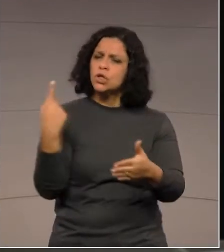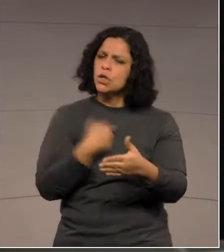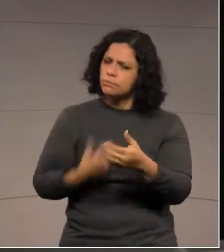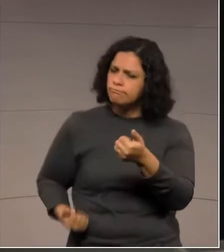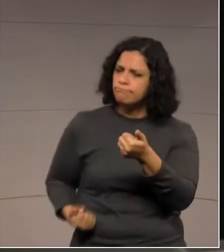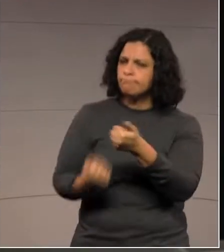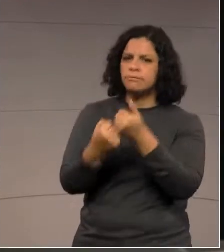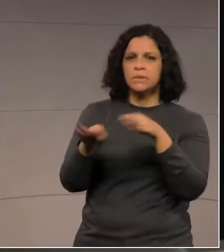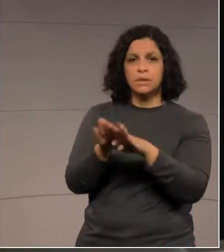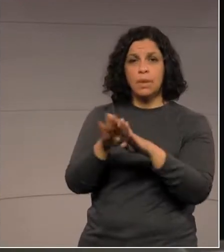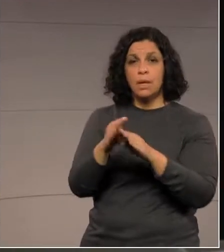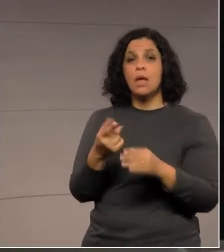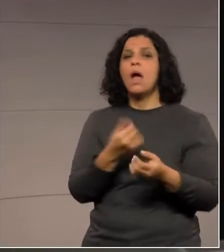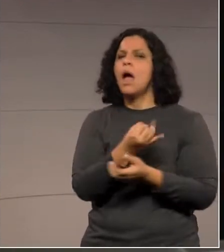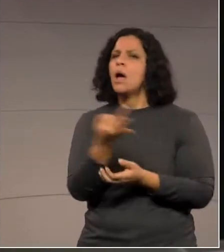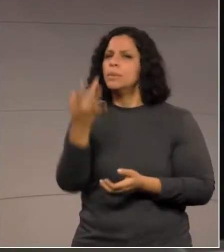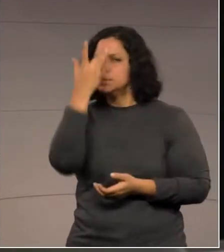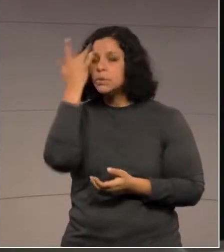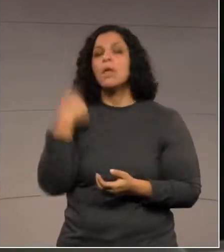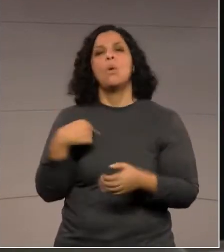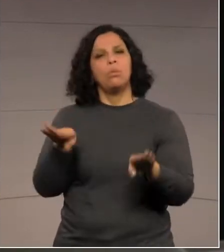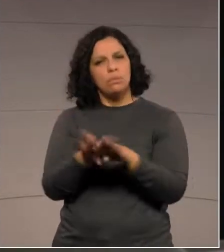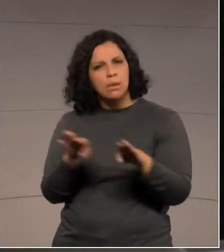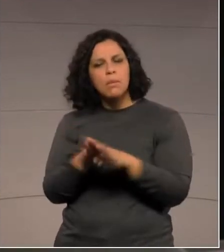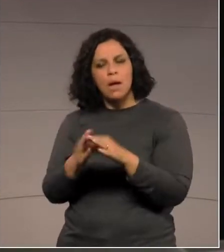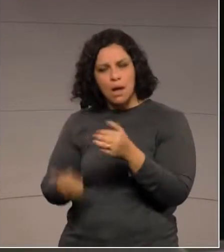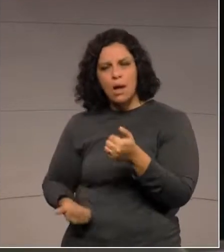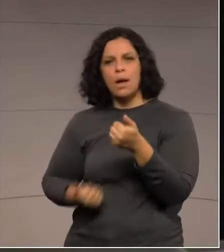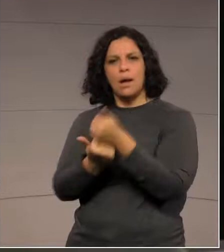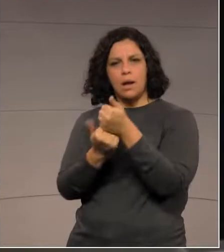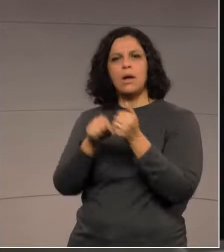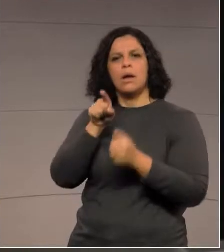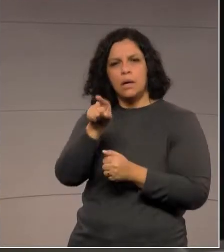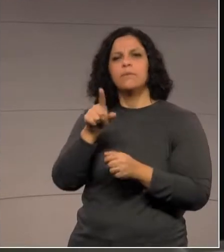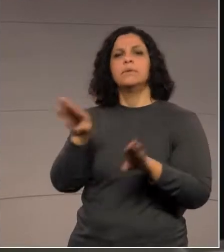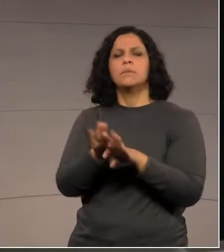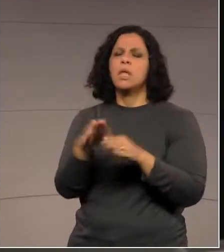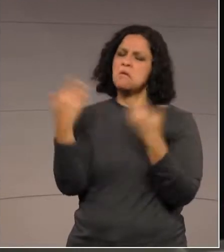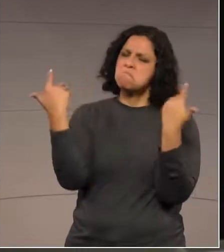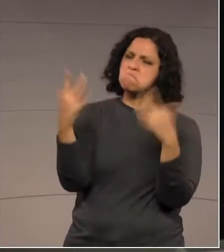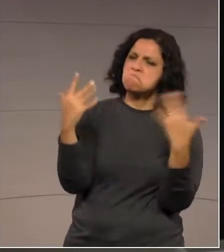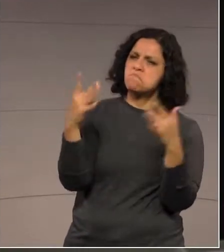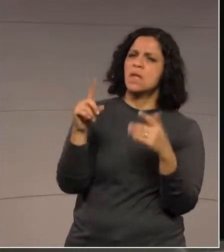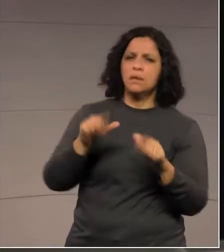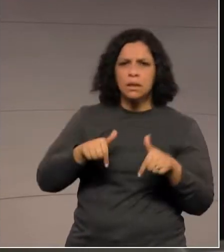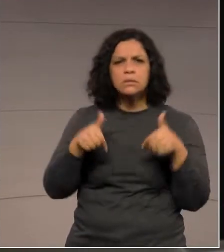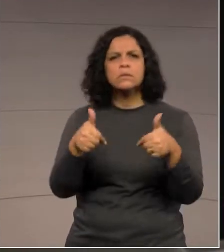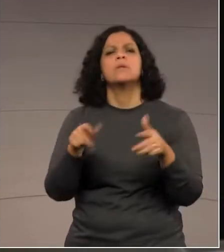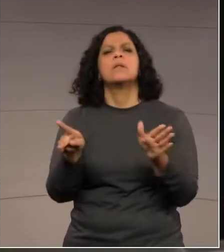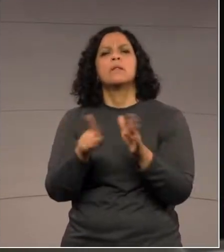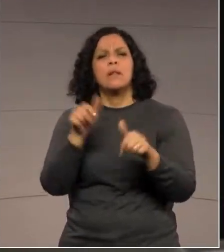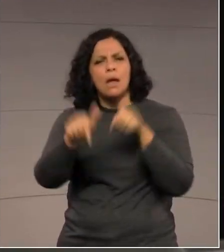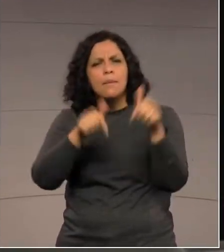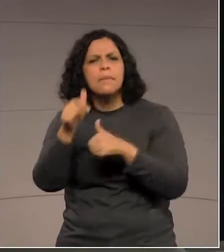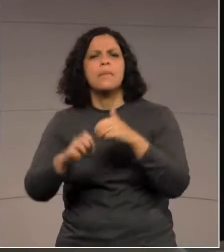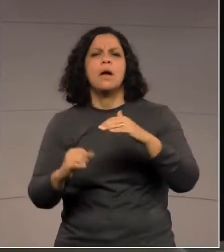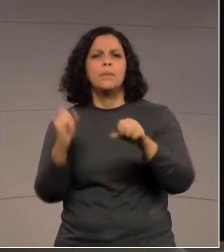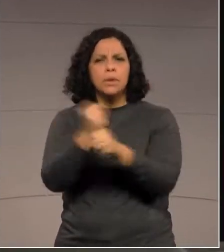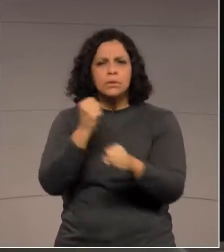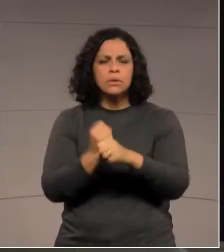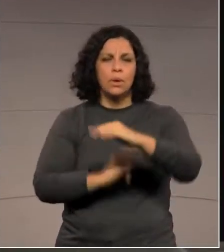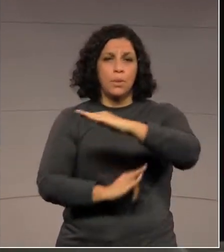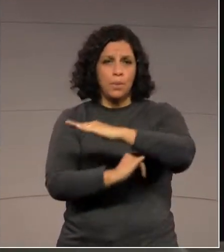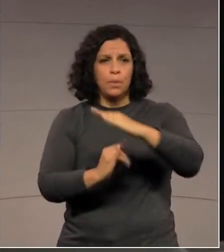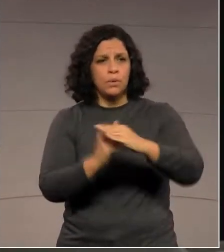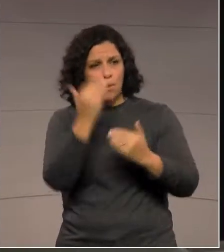aí muita gente, inclusive, eu também apoio e louvo essa iniciativa da ponte. Obrigado, deputado. Eu agradeço,